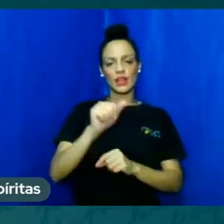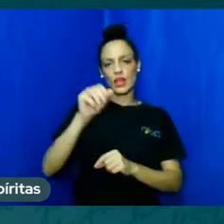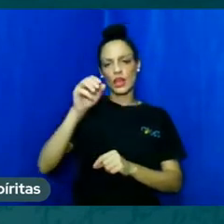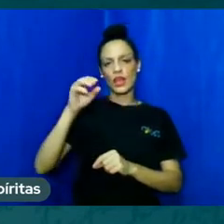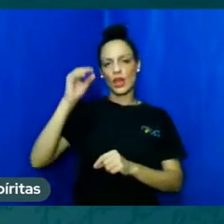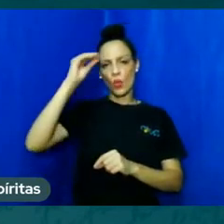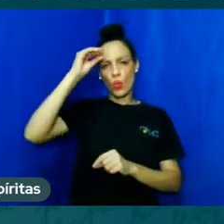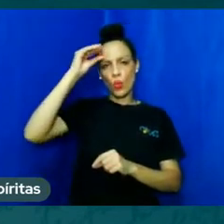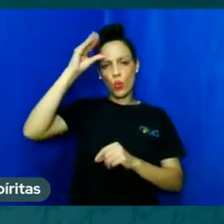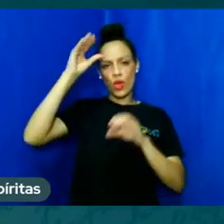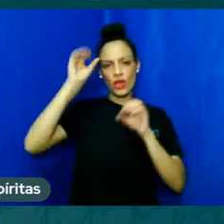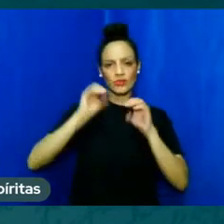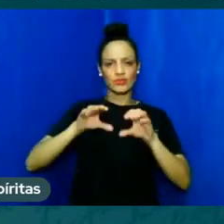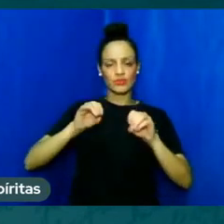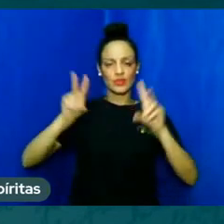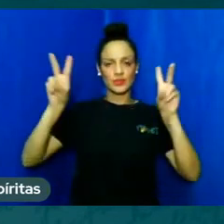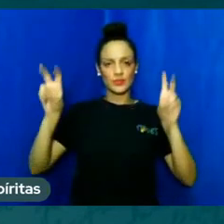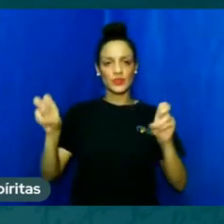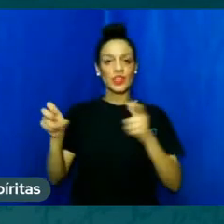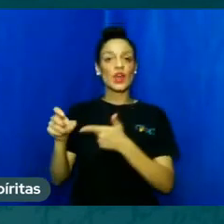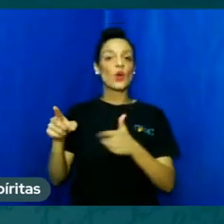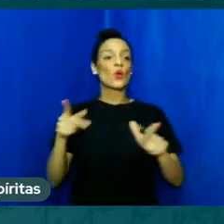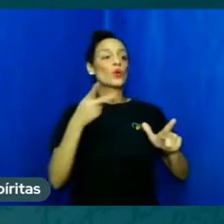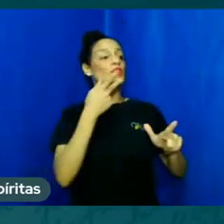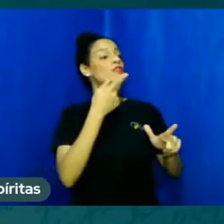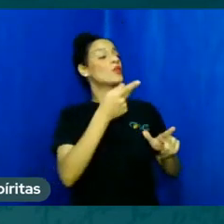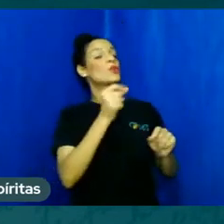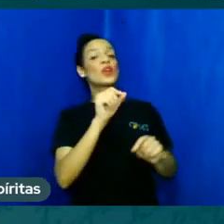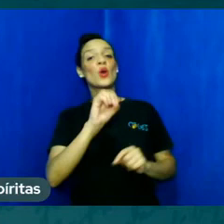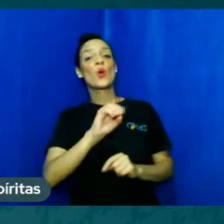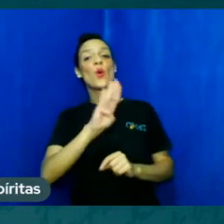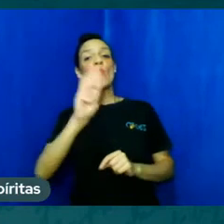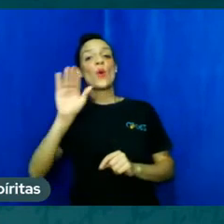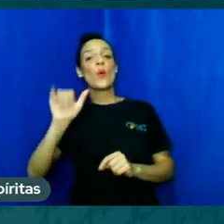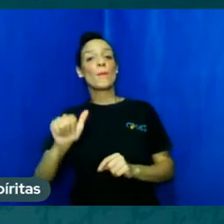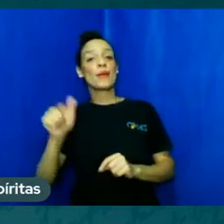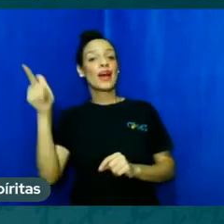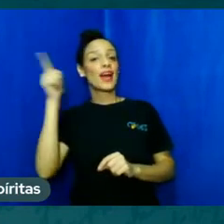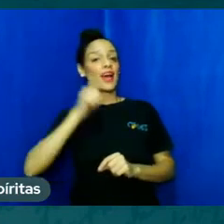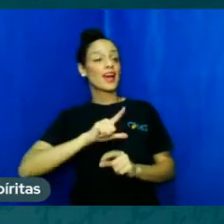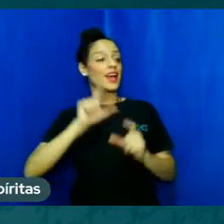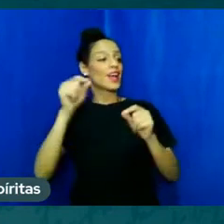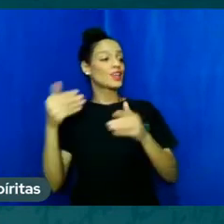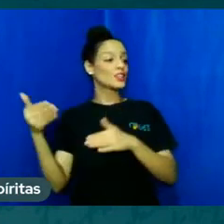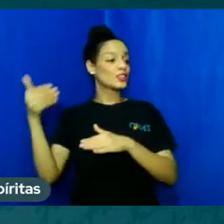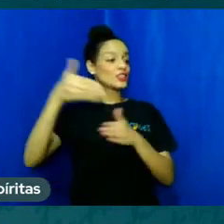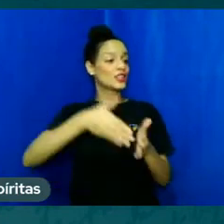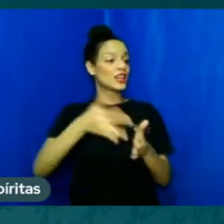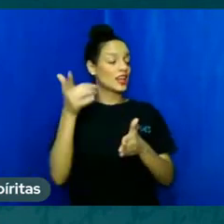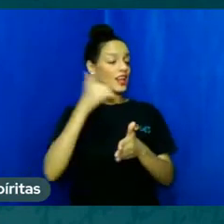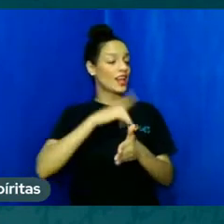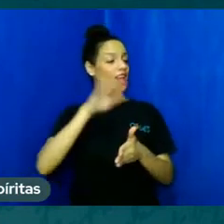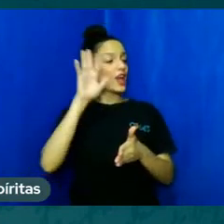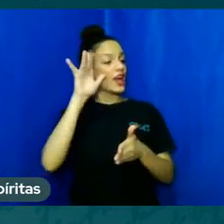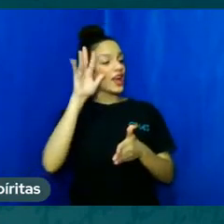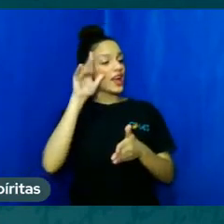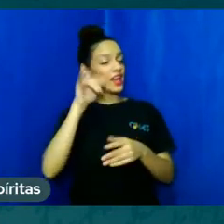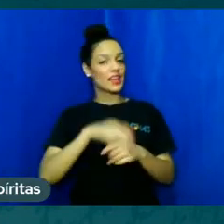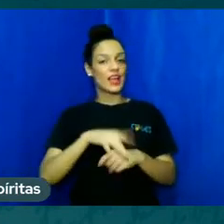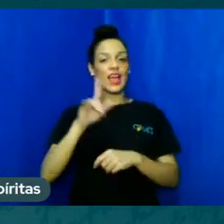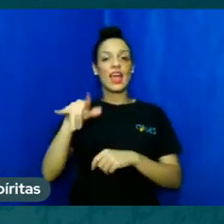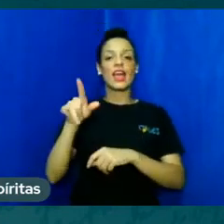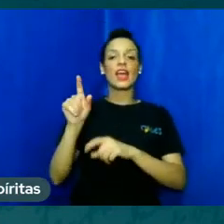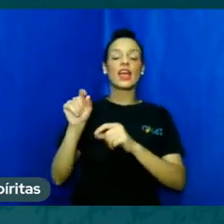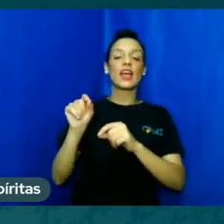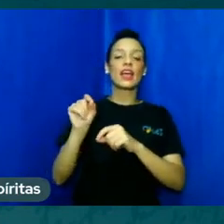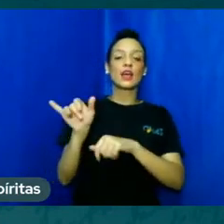consegui chegar em tempo para assistir. Ela está em Nova York, olha aí. Maravilha, né? Os companheiros também dos Estados Unidos